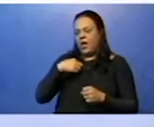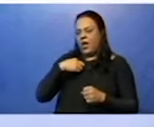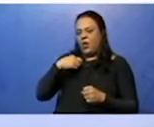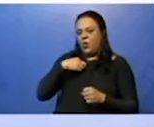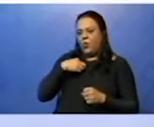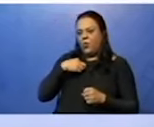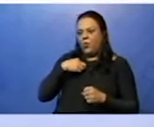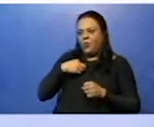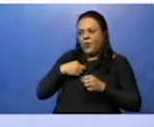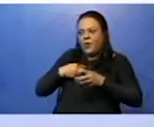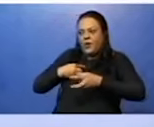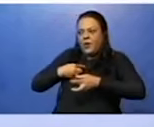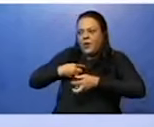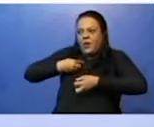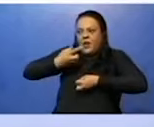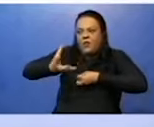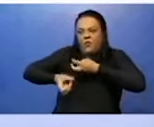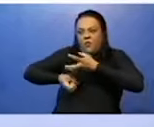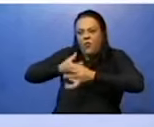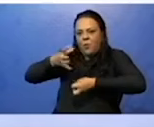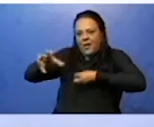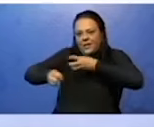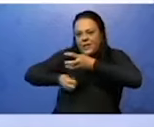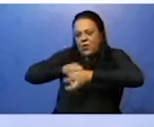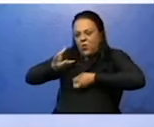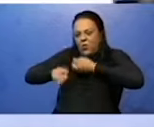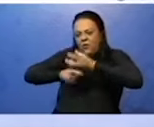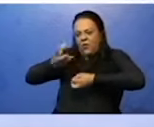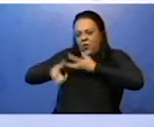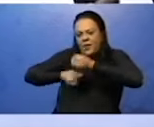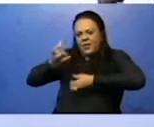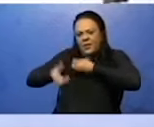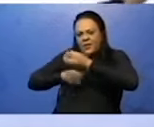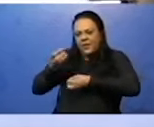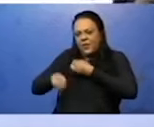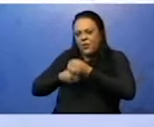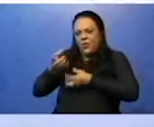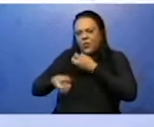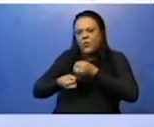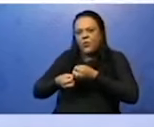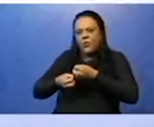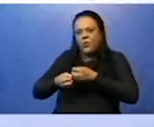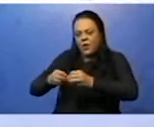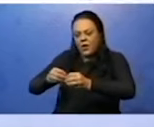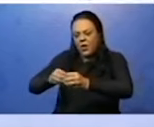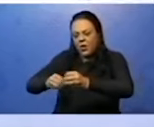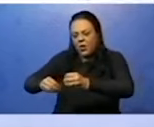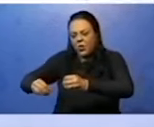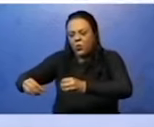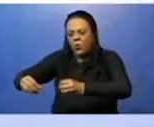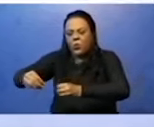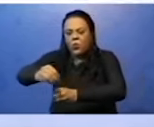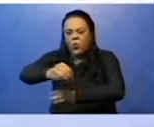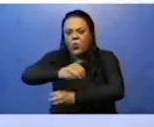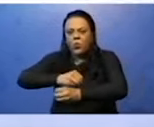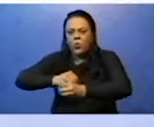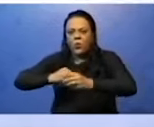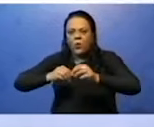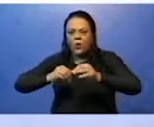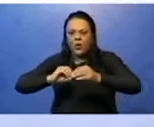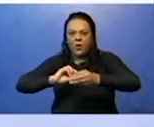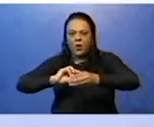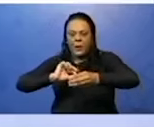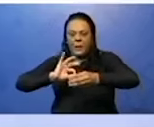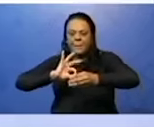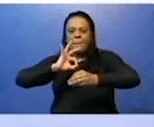eu ali é um sujeito simples. Mas, olha essa segunda oração. Depois, as enviei ao jornal. Quem